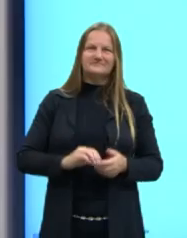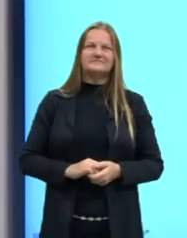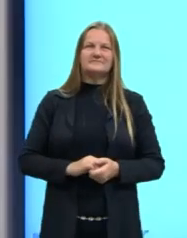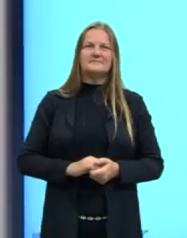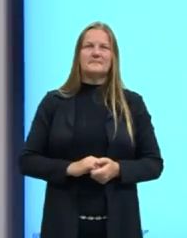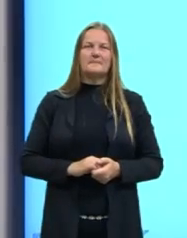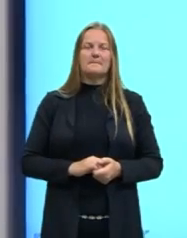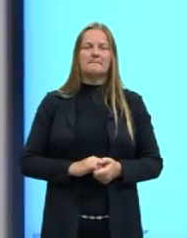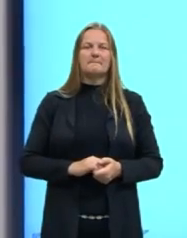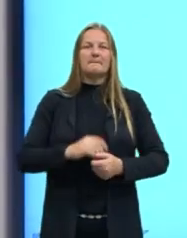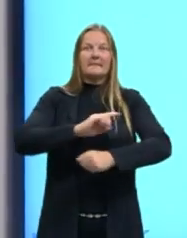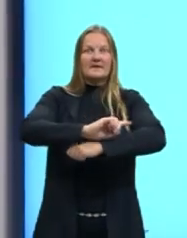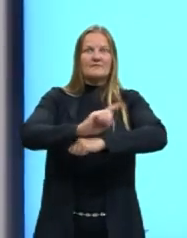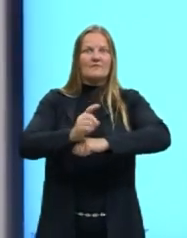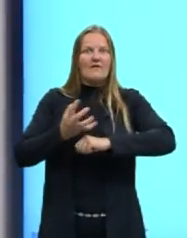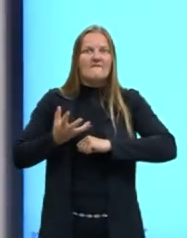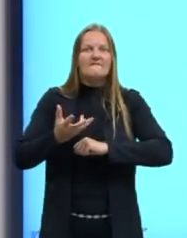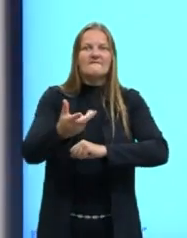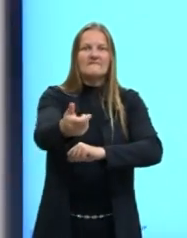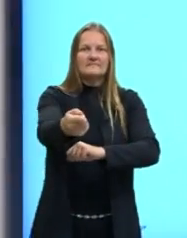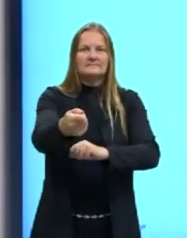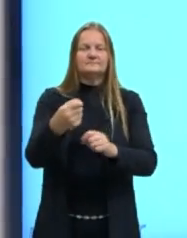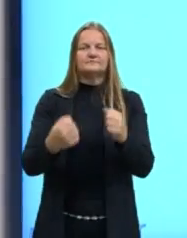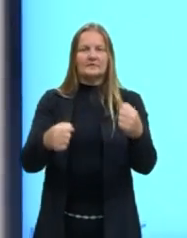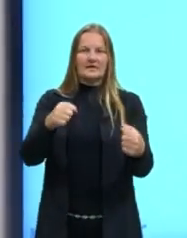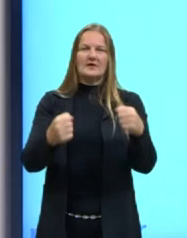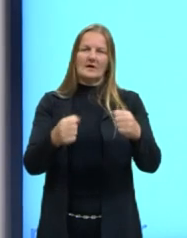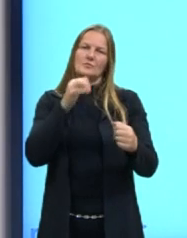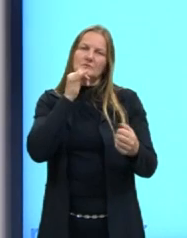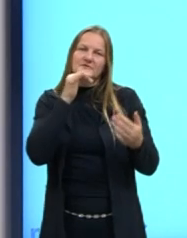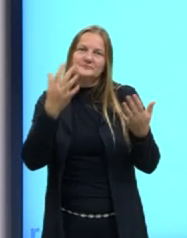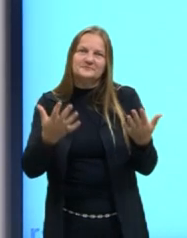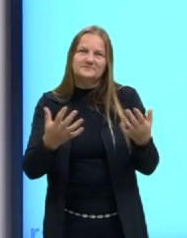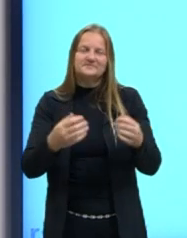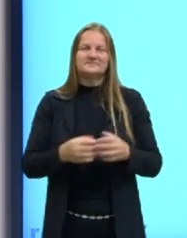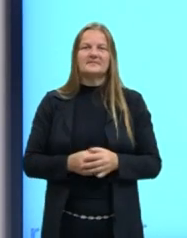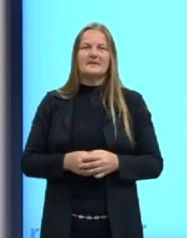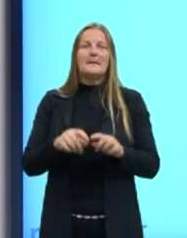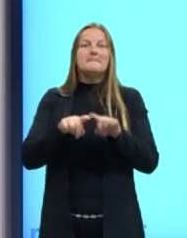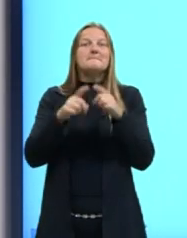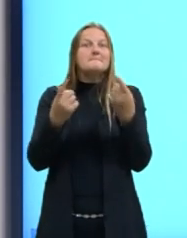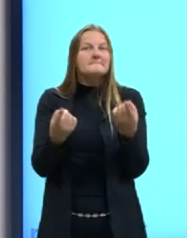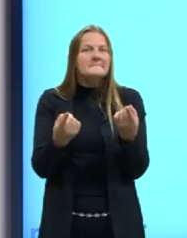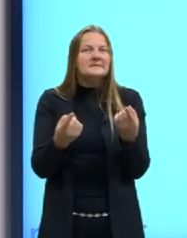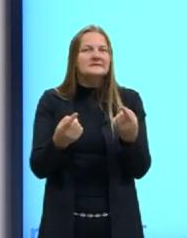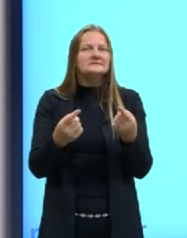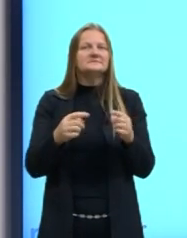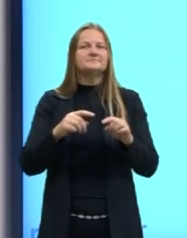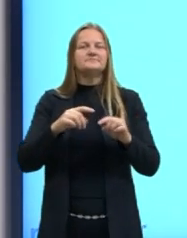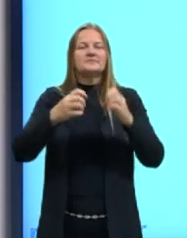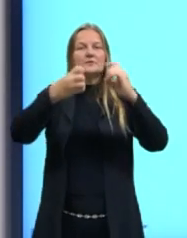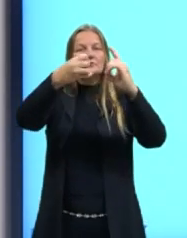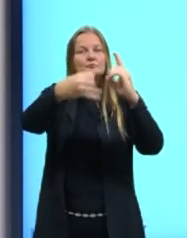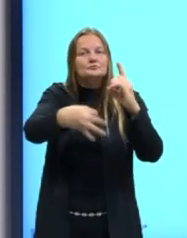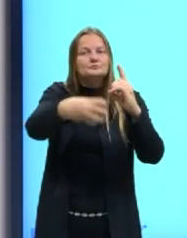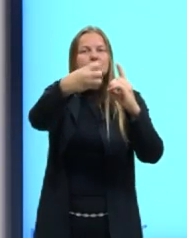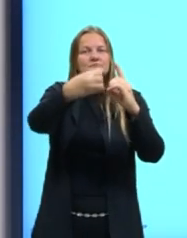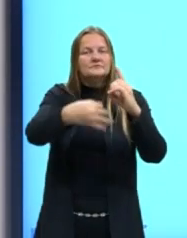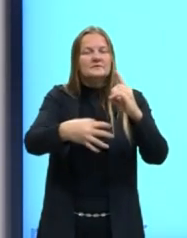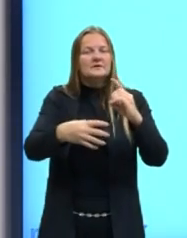agora a gente falou sobre aceleração, como que seria em um carro, por exemplo. Mas a gente vai fazer agora a descrição mais